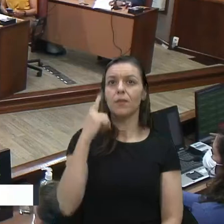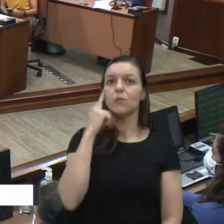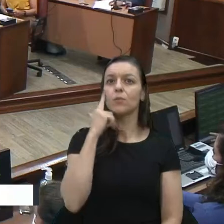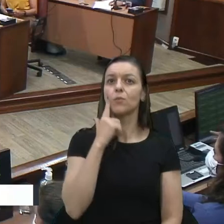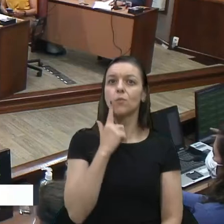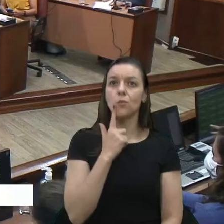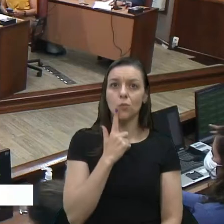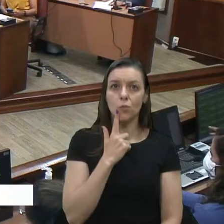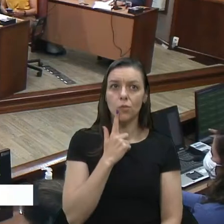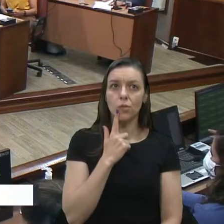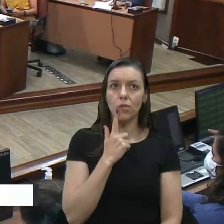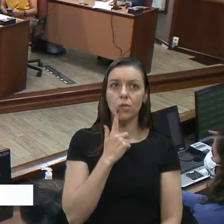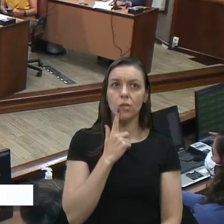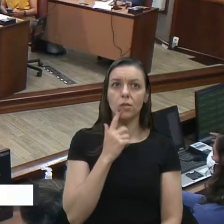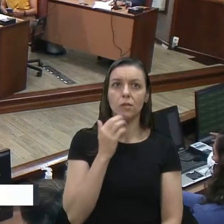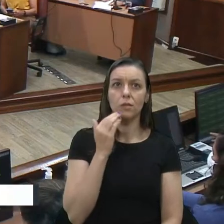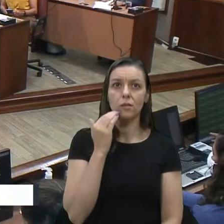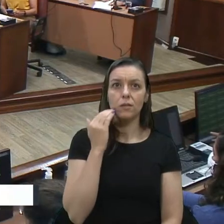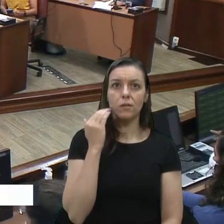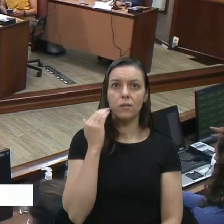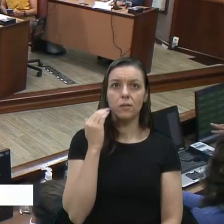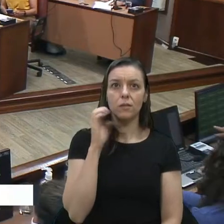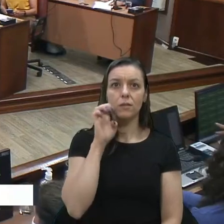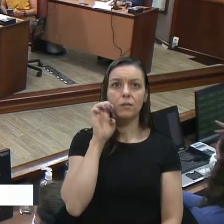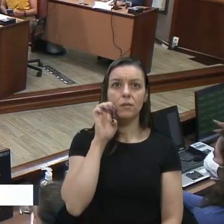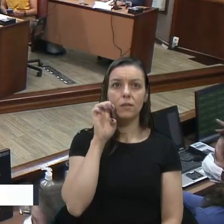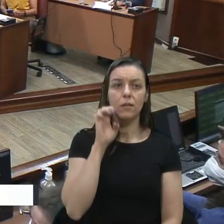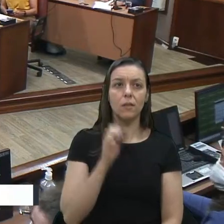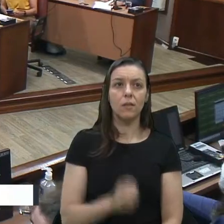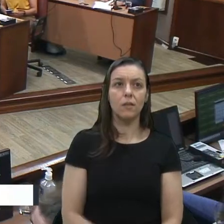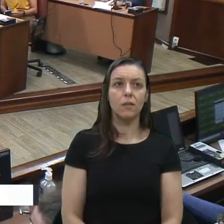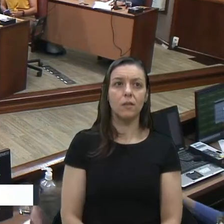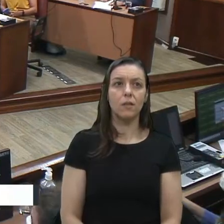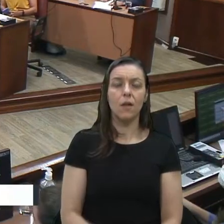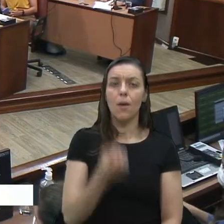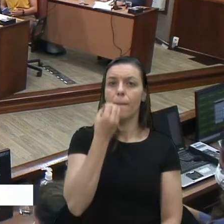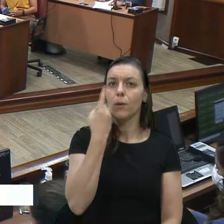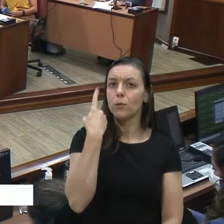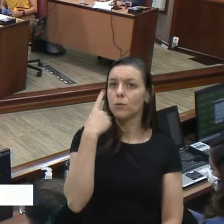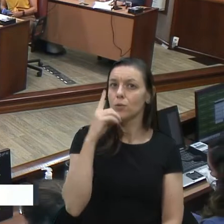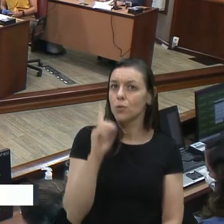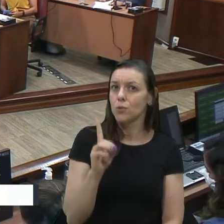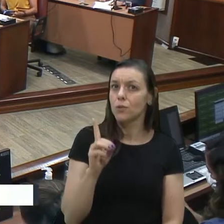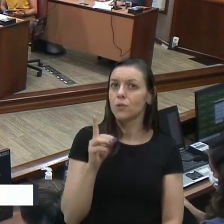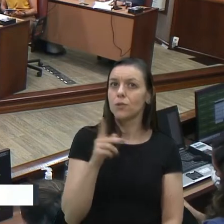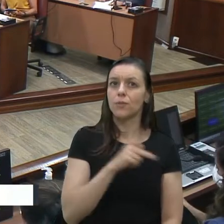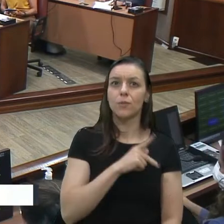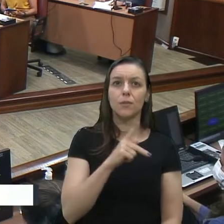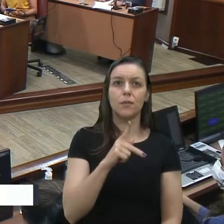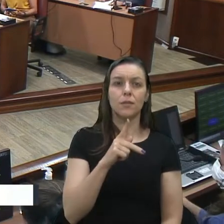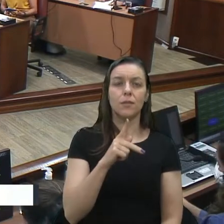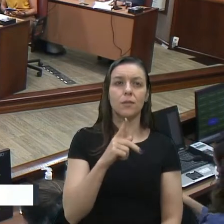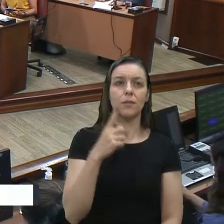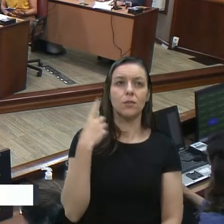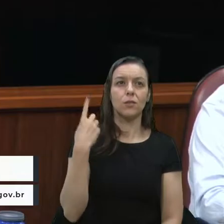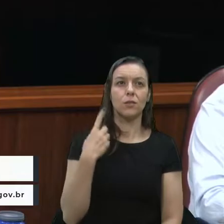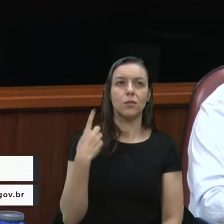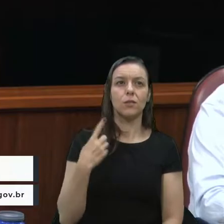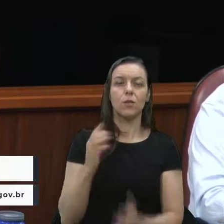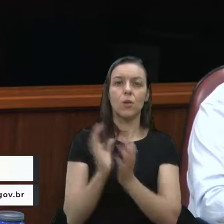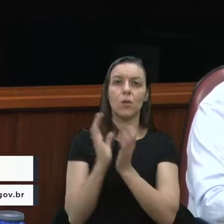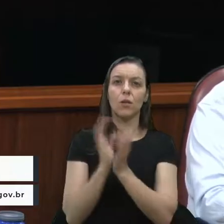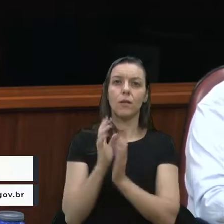O governador Estela já solicitou, já está escrita. Peço a palavra, presidente. Bom dia, presidenta Denise, colegas